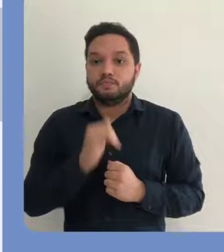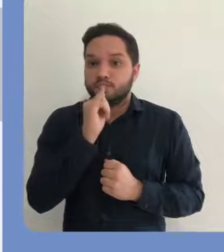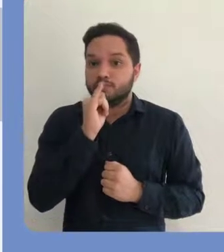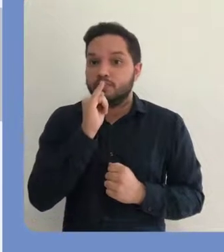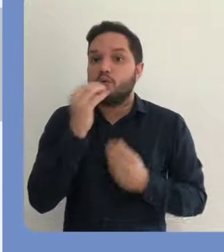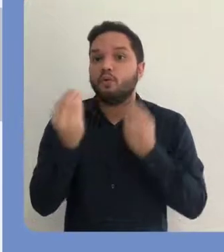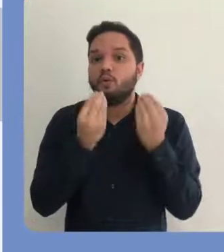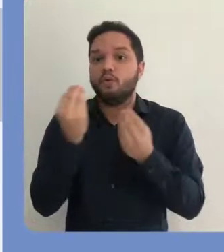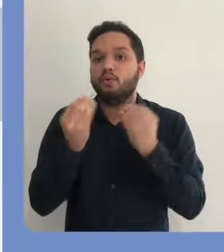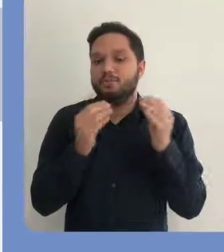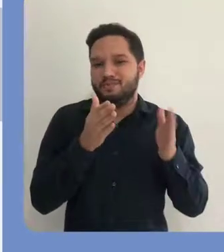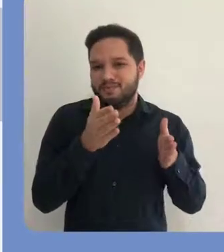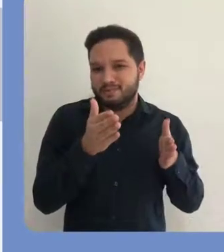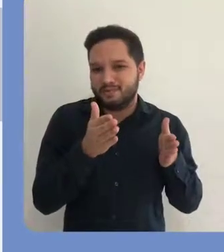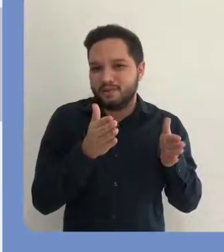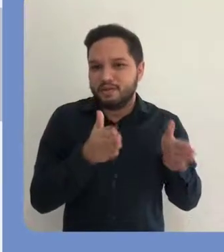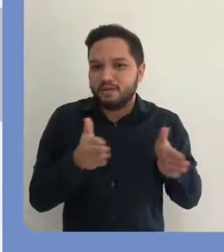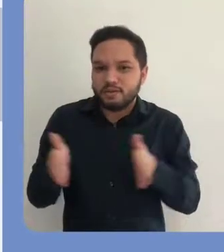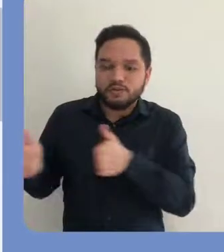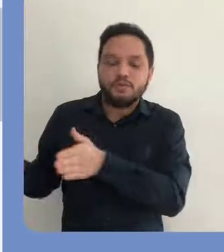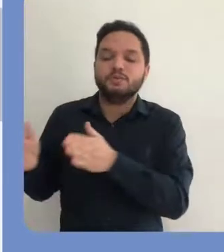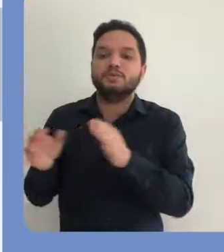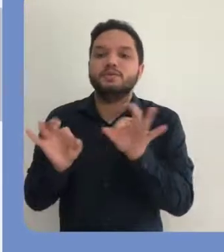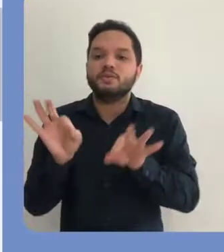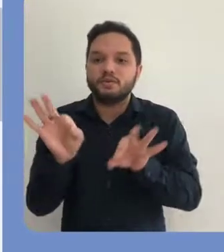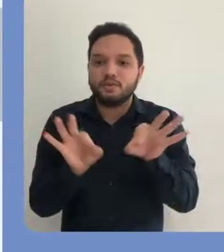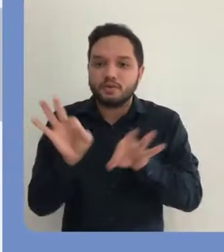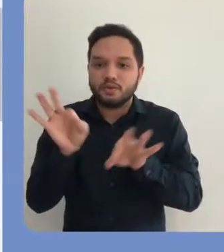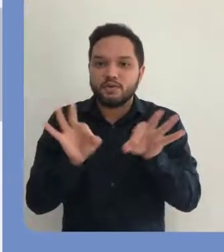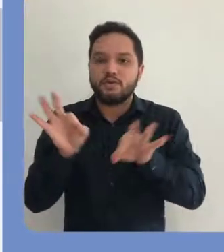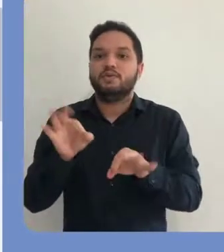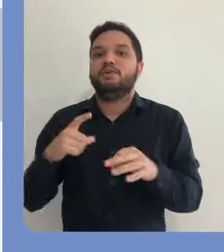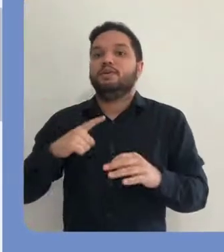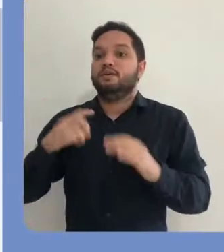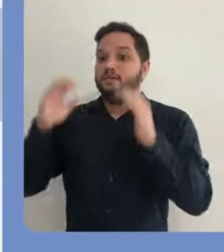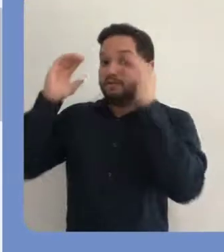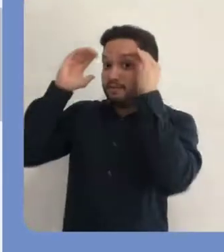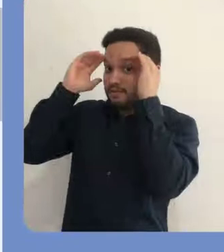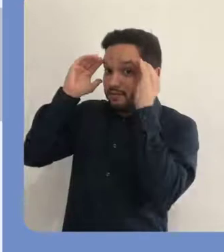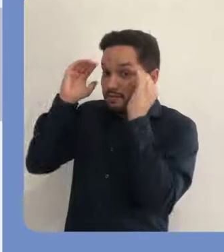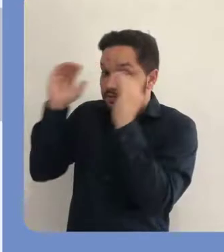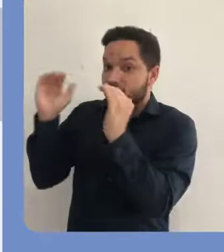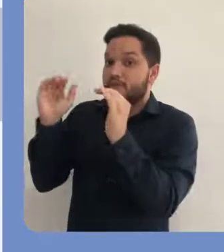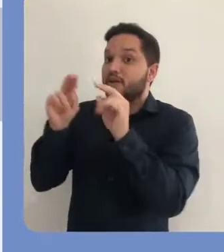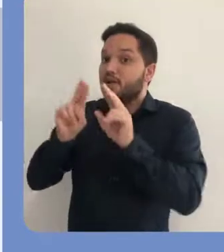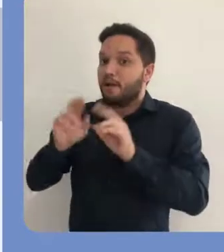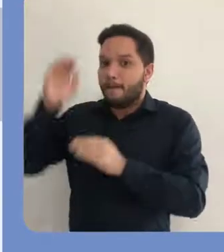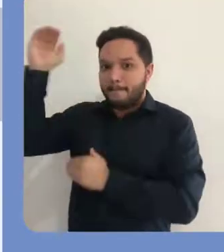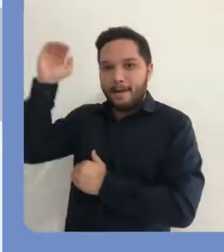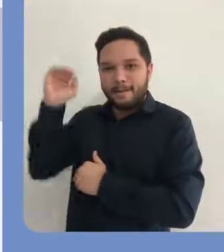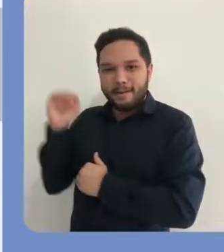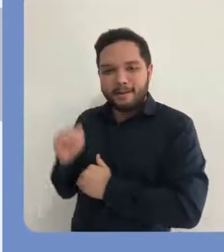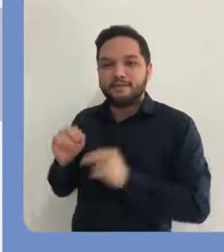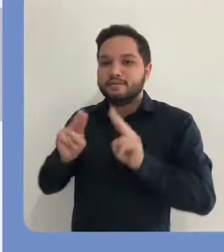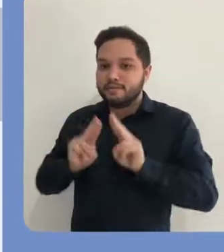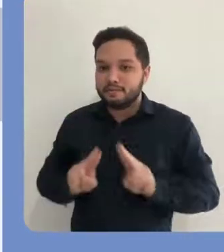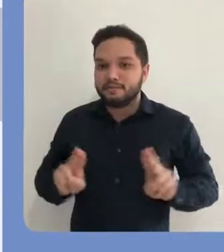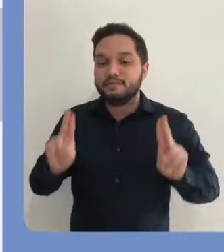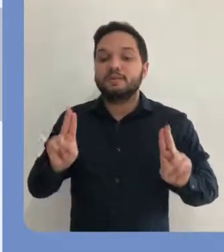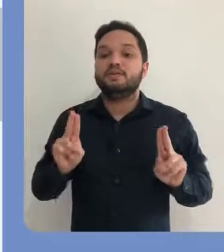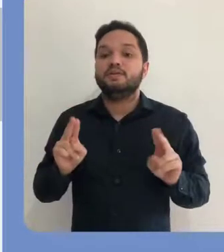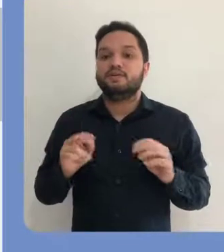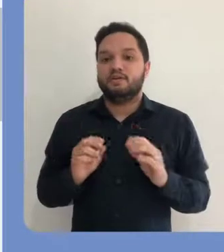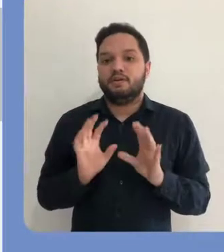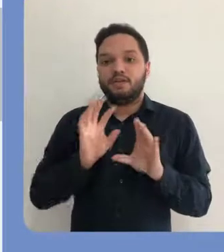vinculadas a esta grande comunidade. Como a estrutura de organização dos arquivos dentro do repositório obedece à